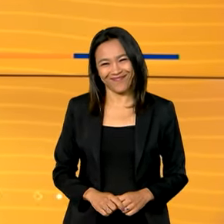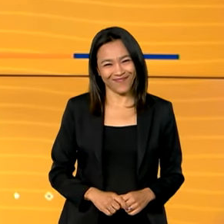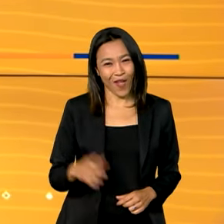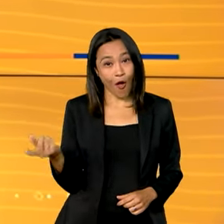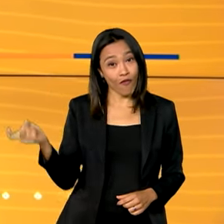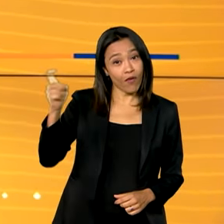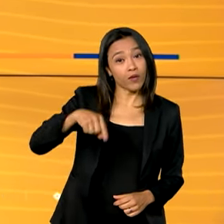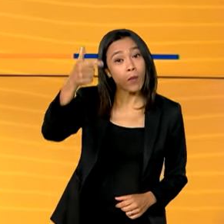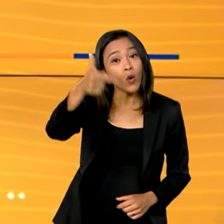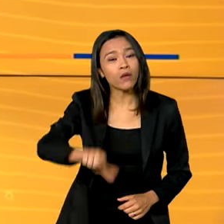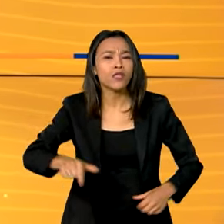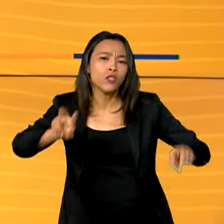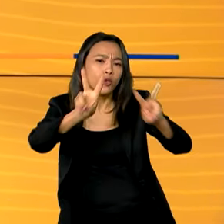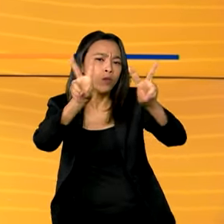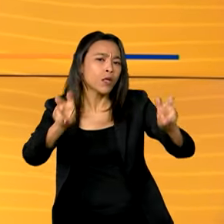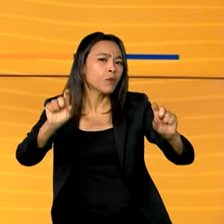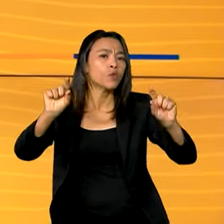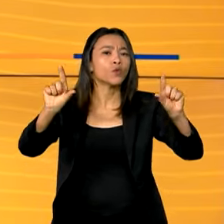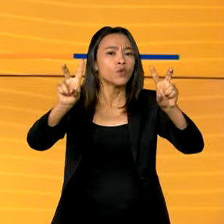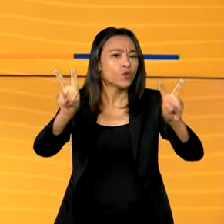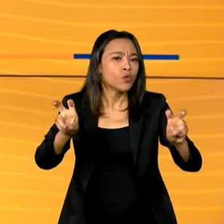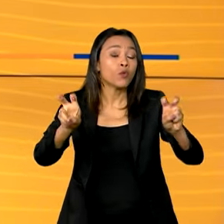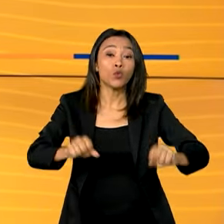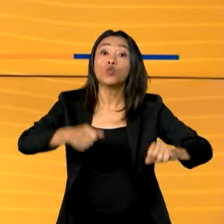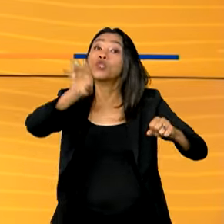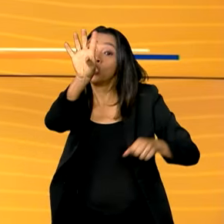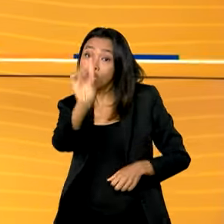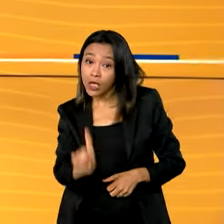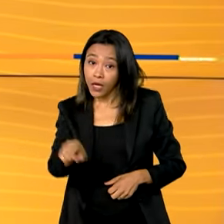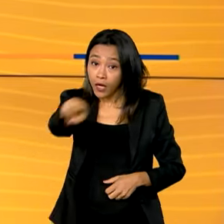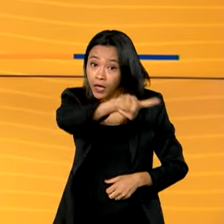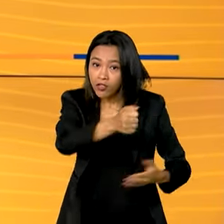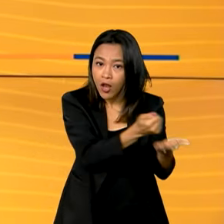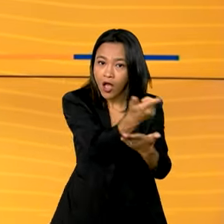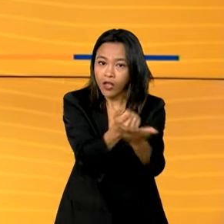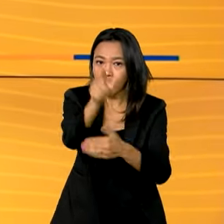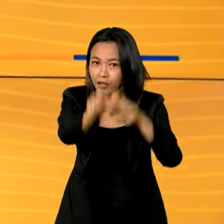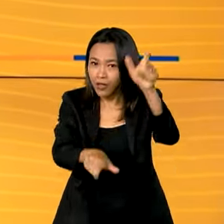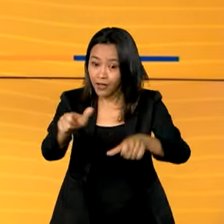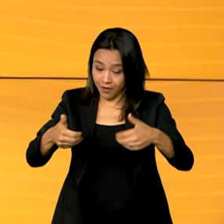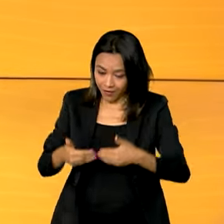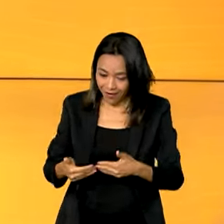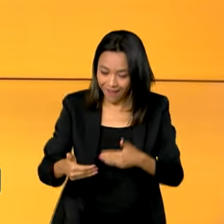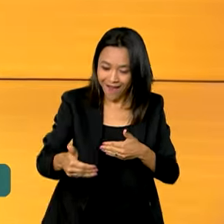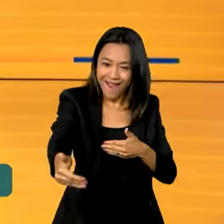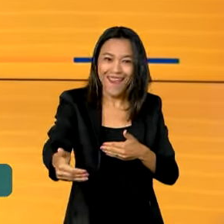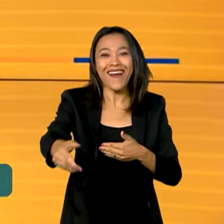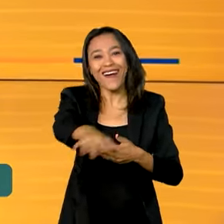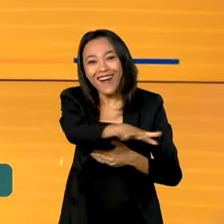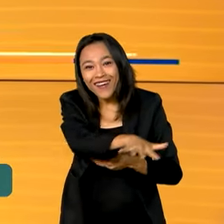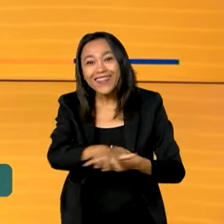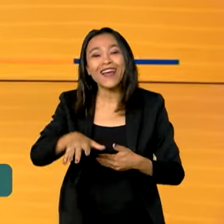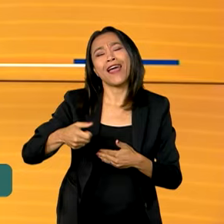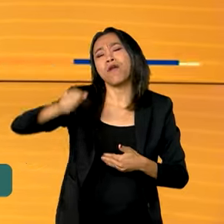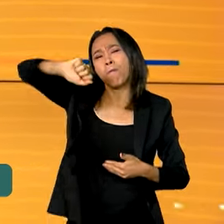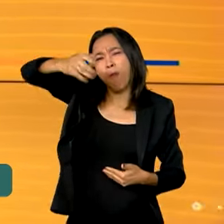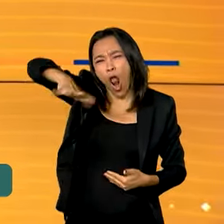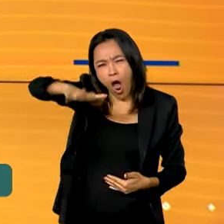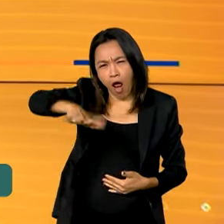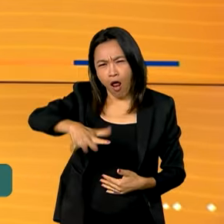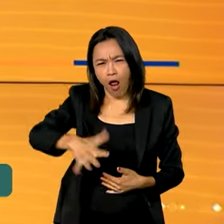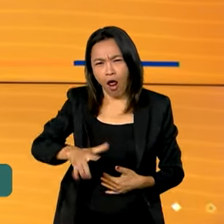Estamos de volta e o assunto agora é direito do consumidor. Isso porque estamos na semana da Black Friday, esse evento do